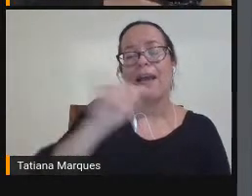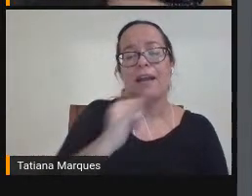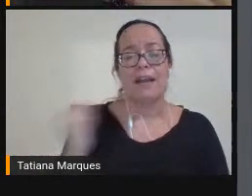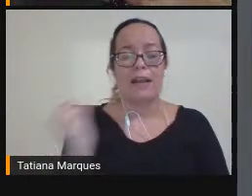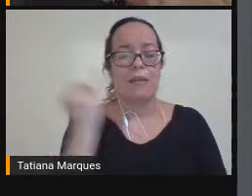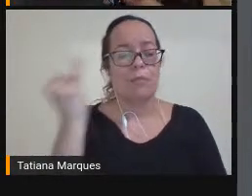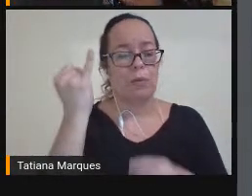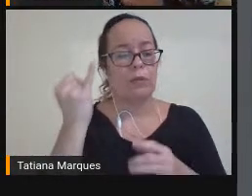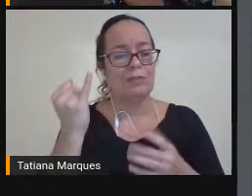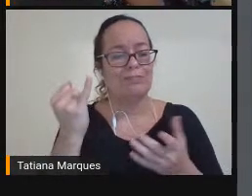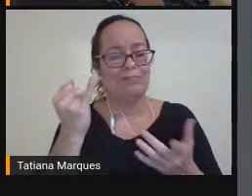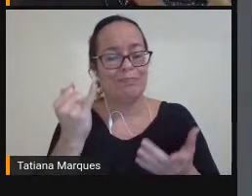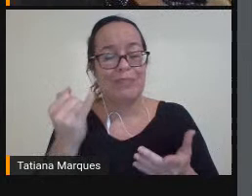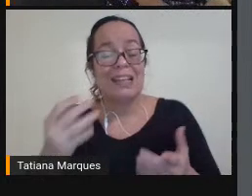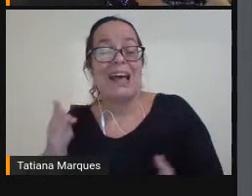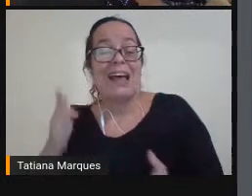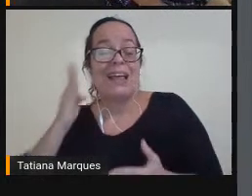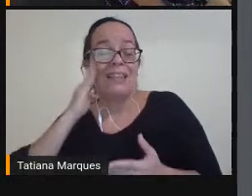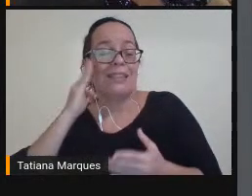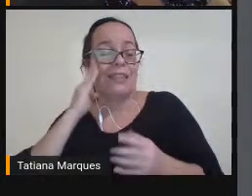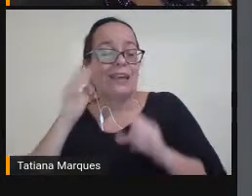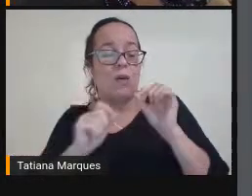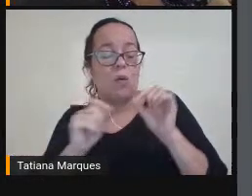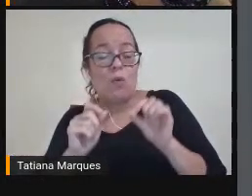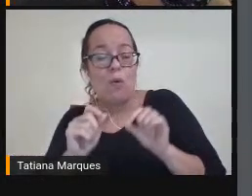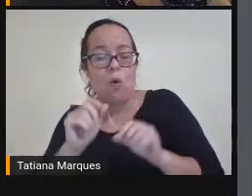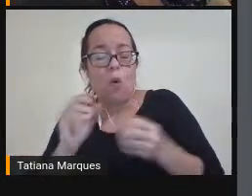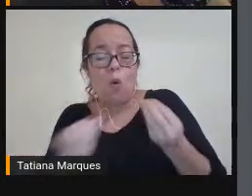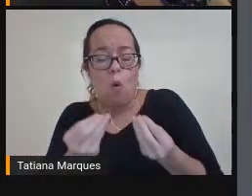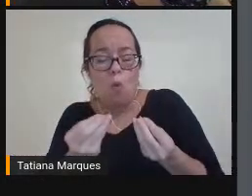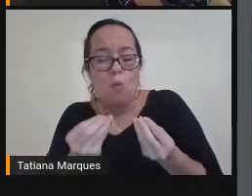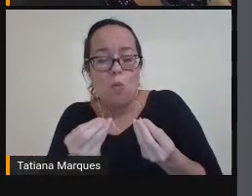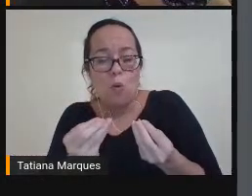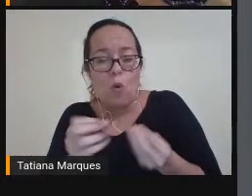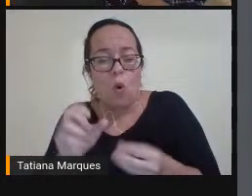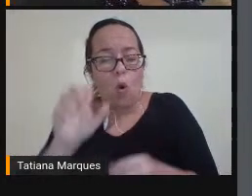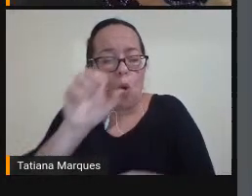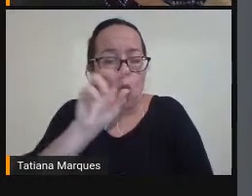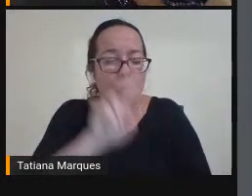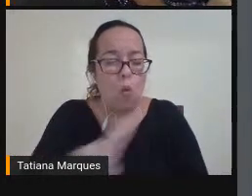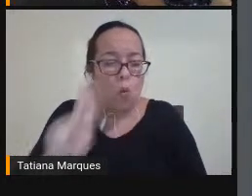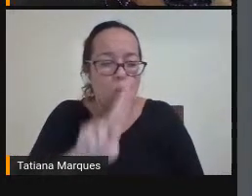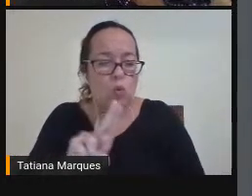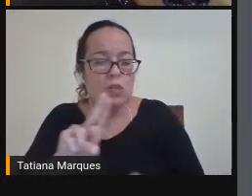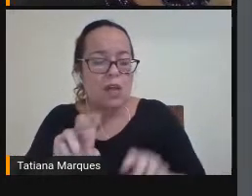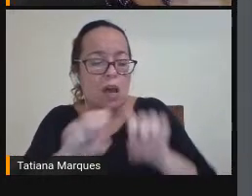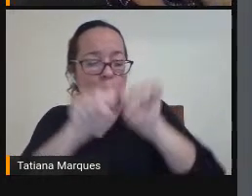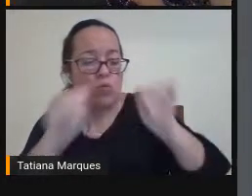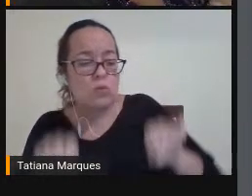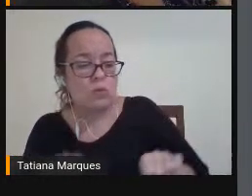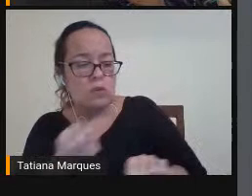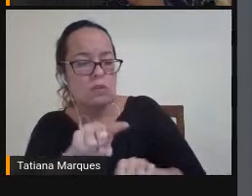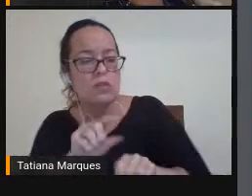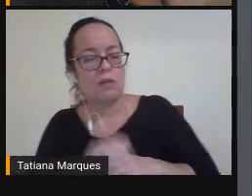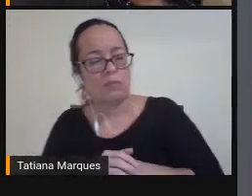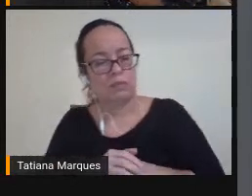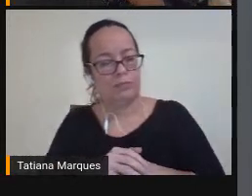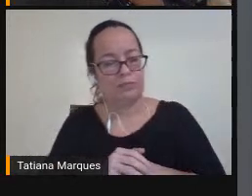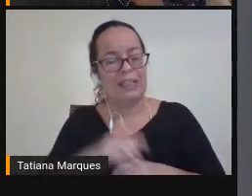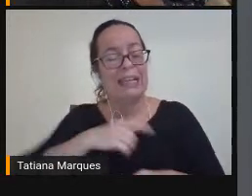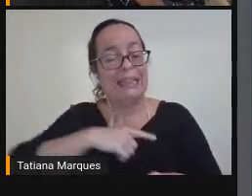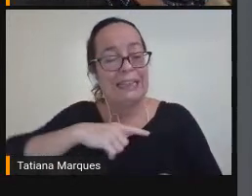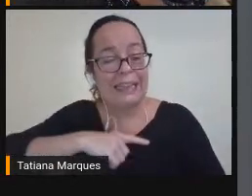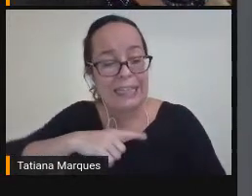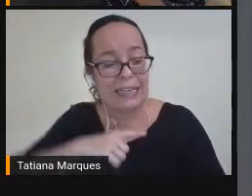Compreenda O funcionamento Do sistema É um sistema Que tem Regras